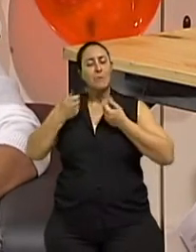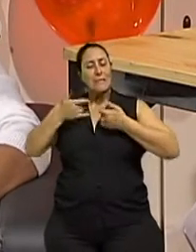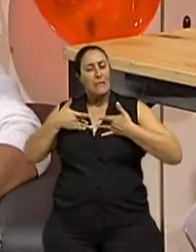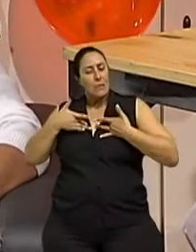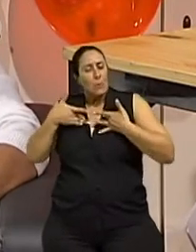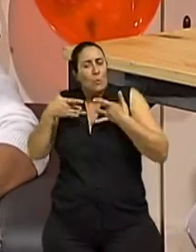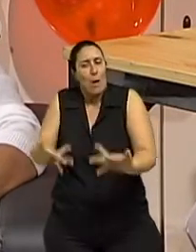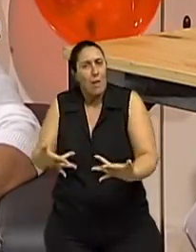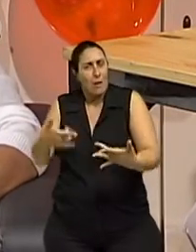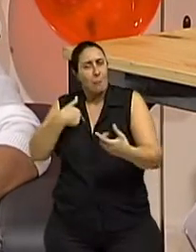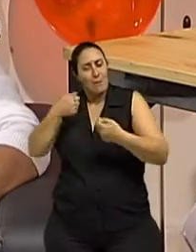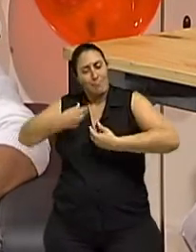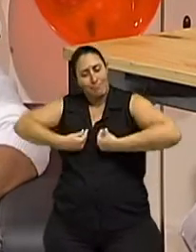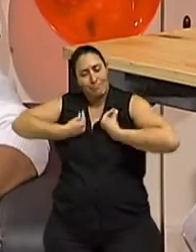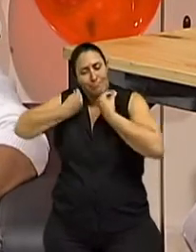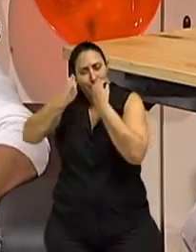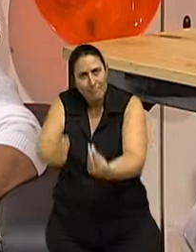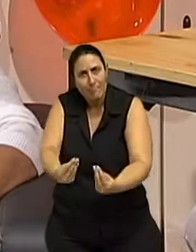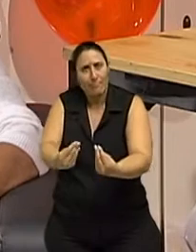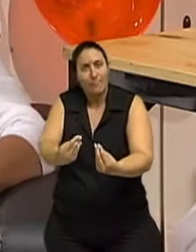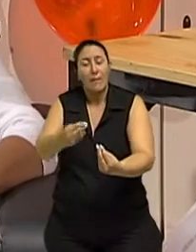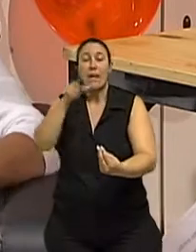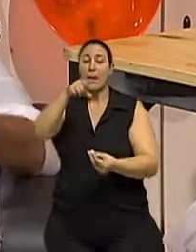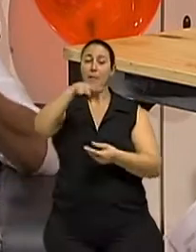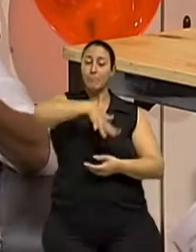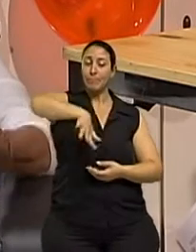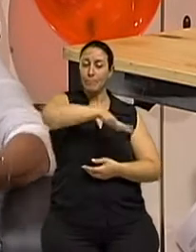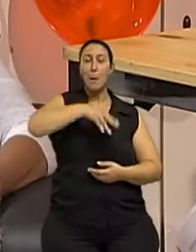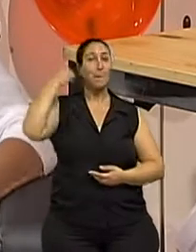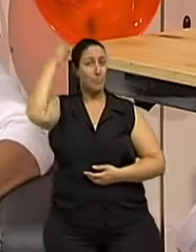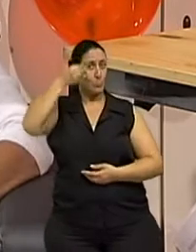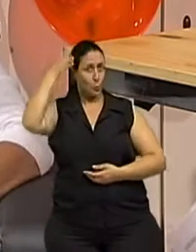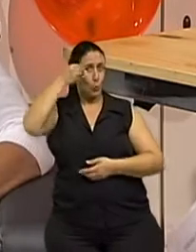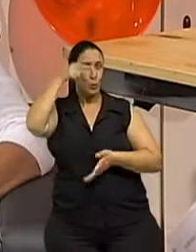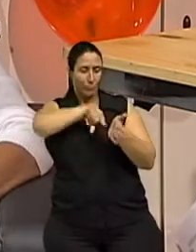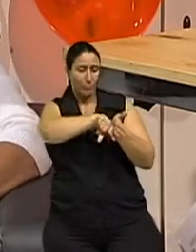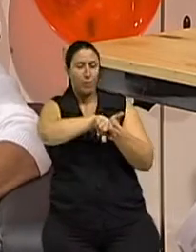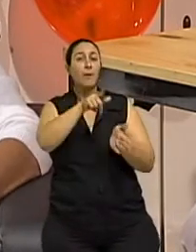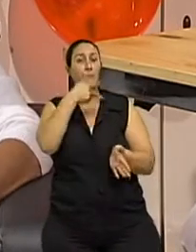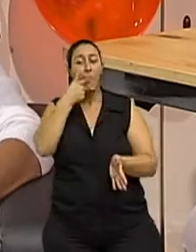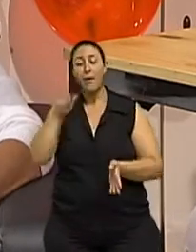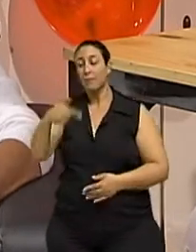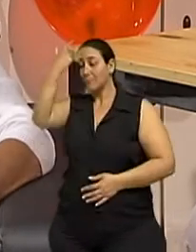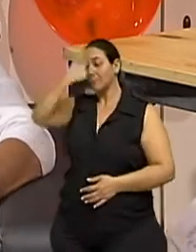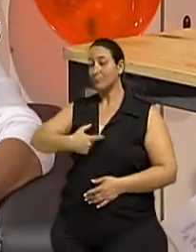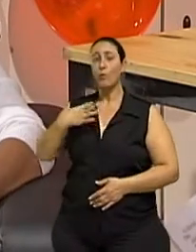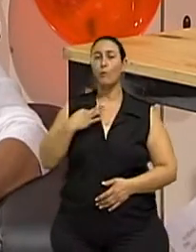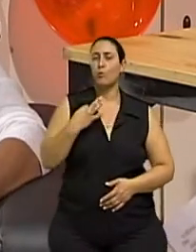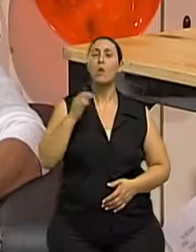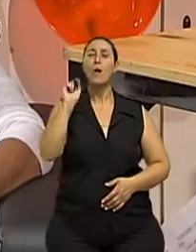né? De lazer pró-social. Ela volta-se para a sociedade. Nós podemos